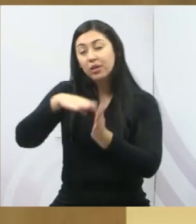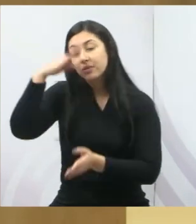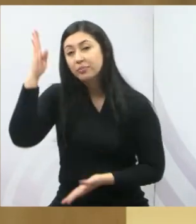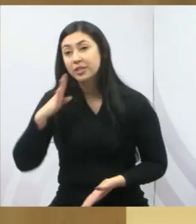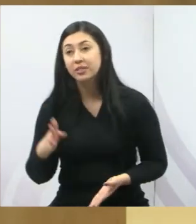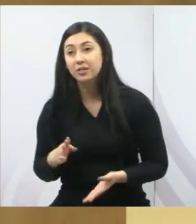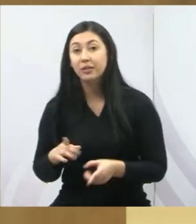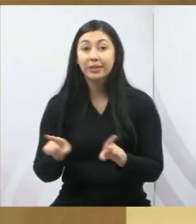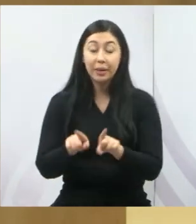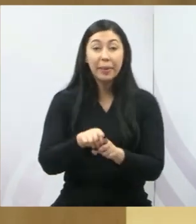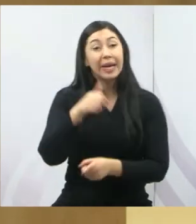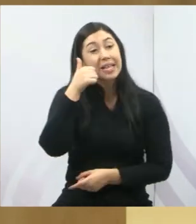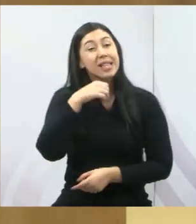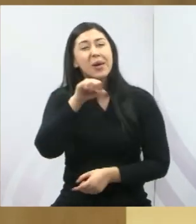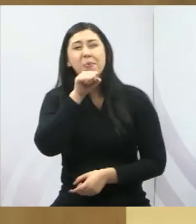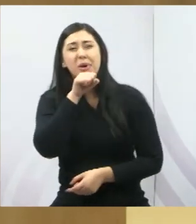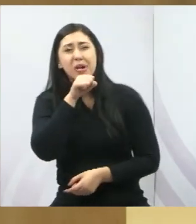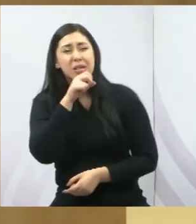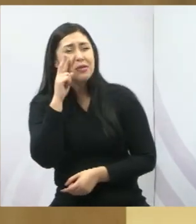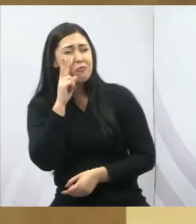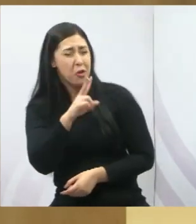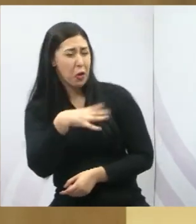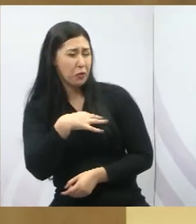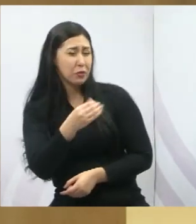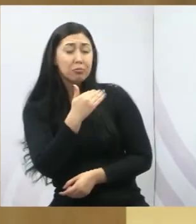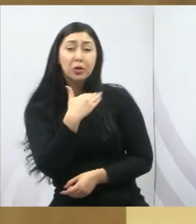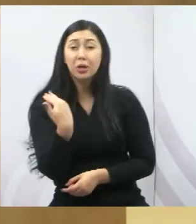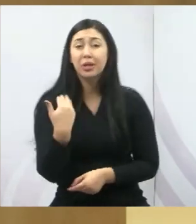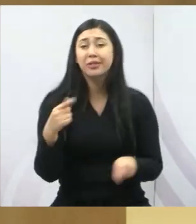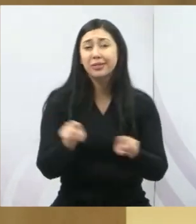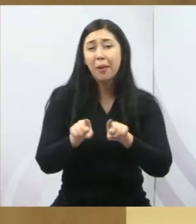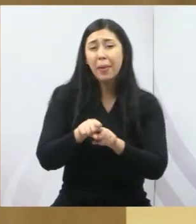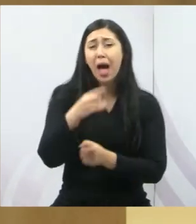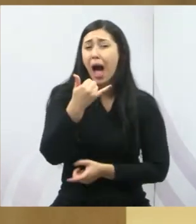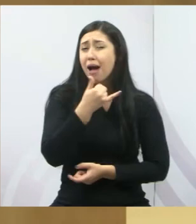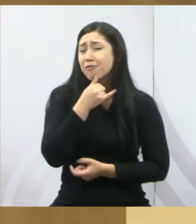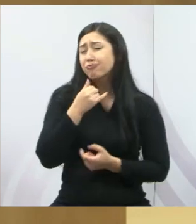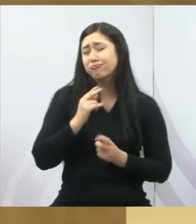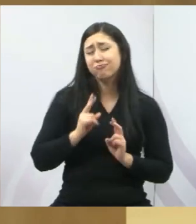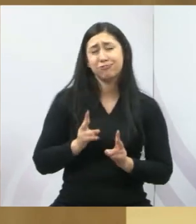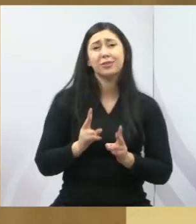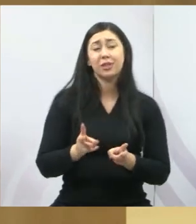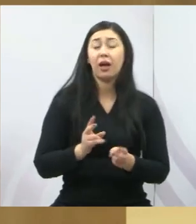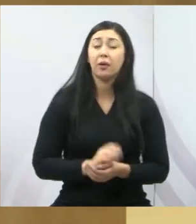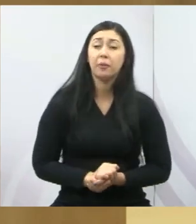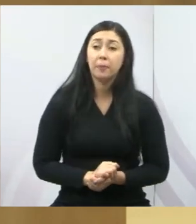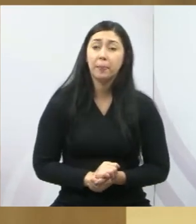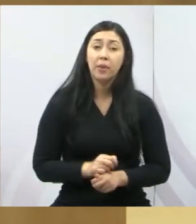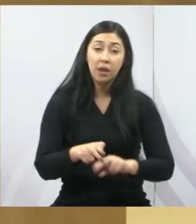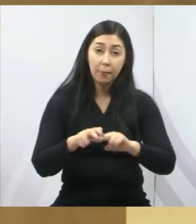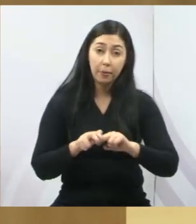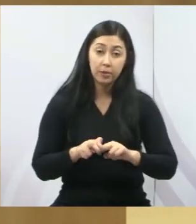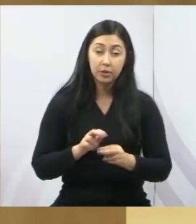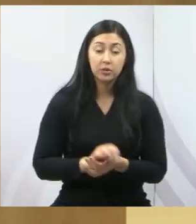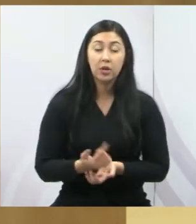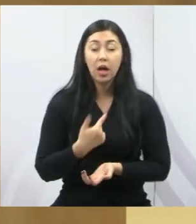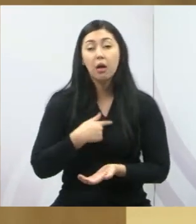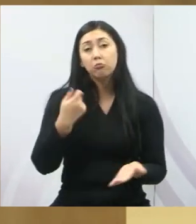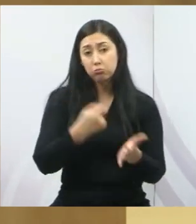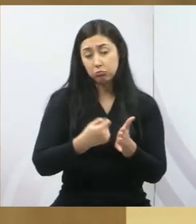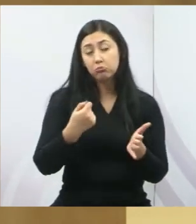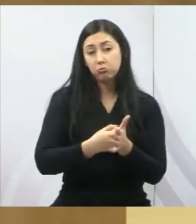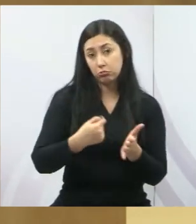que perdem seus filhos, carregam isso para o resto da vida. E é por isso que eu faço essa